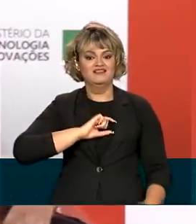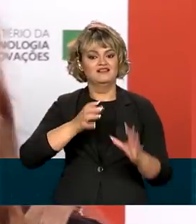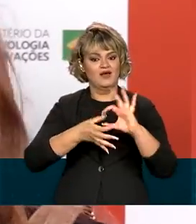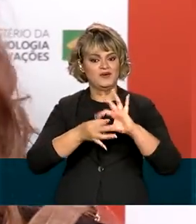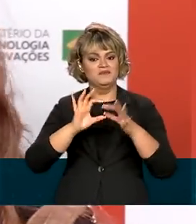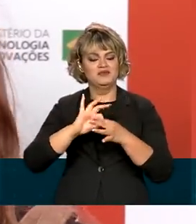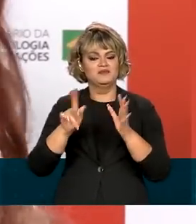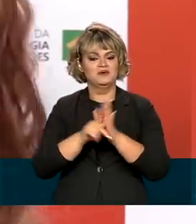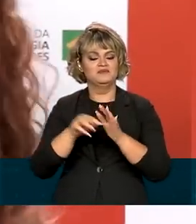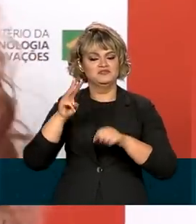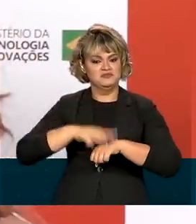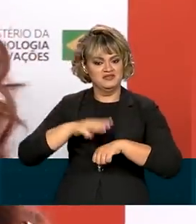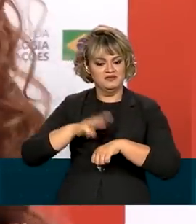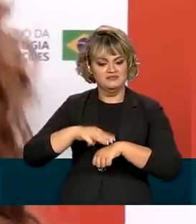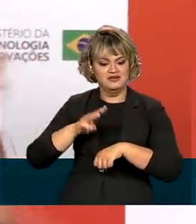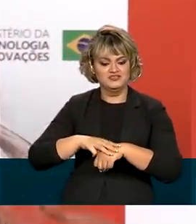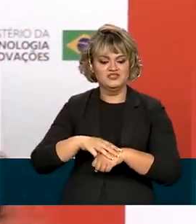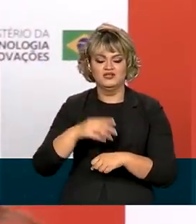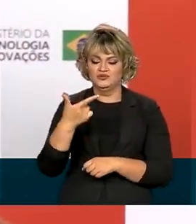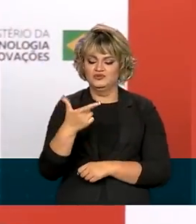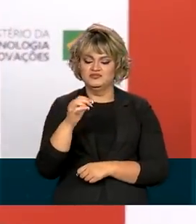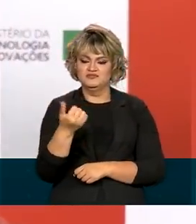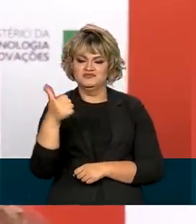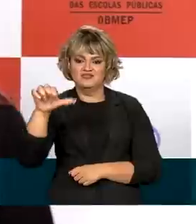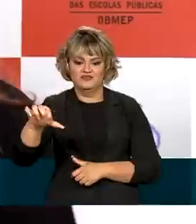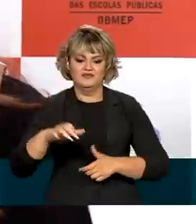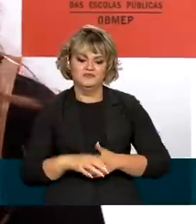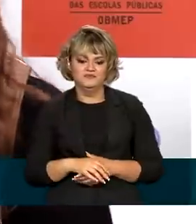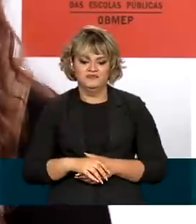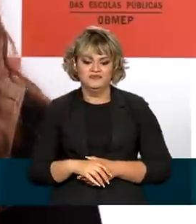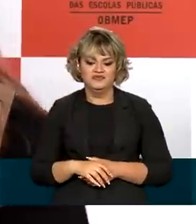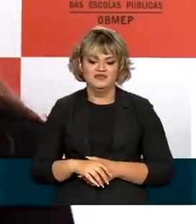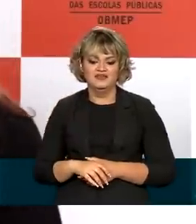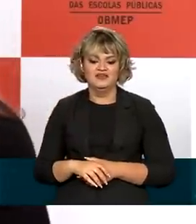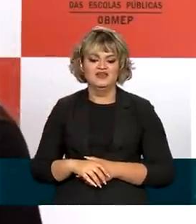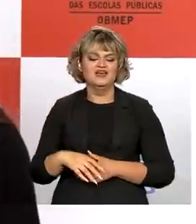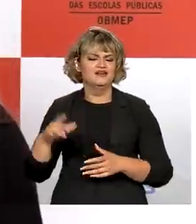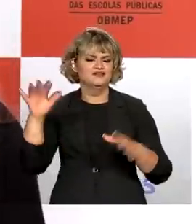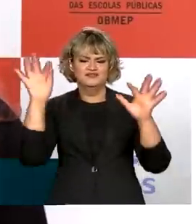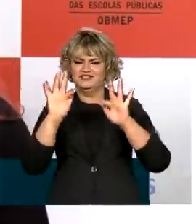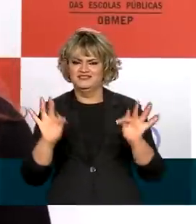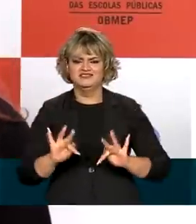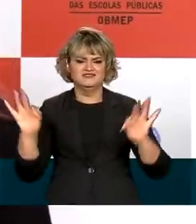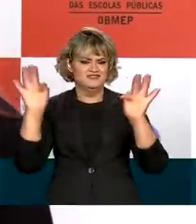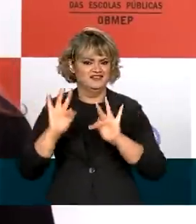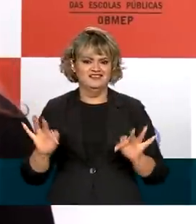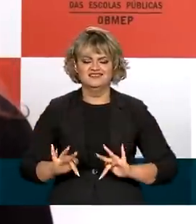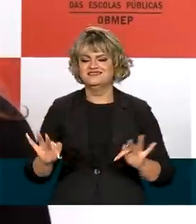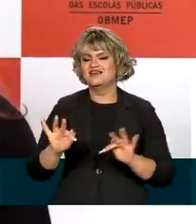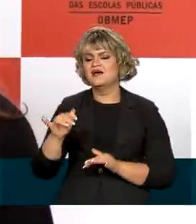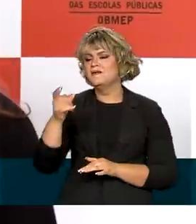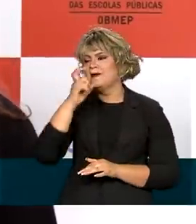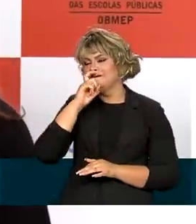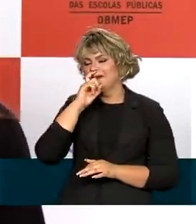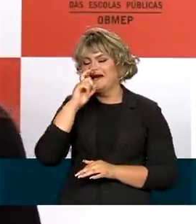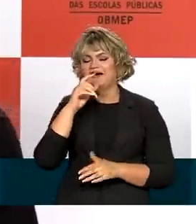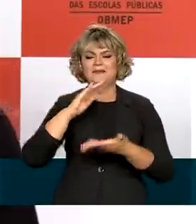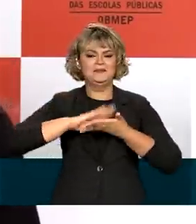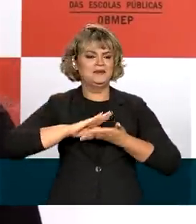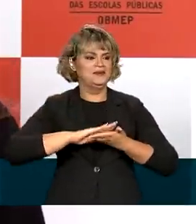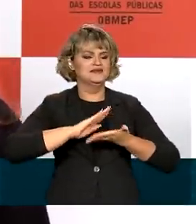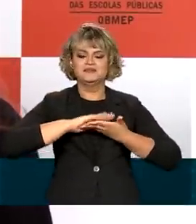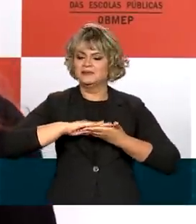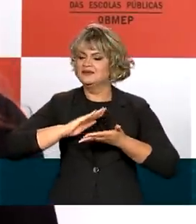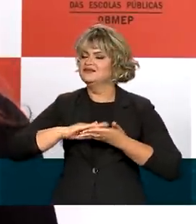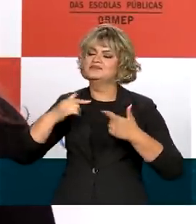Brasileira de Matemática de 2019. Fiquei muito feliz. Meu pai começou a me elogiar,